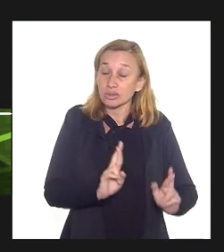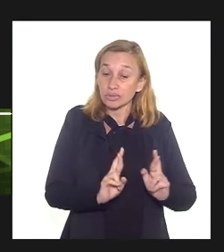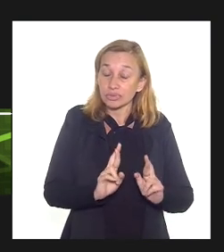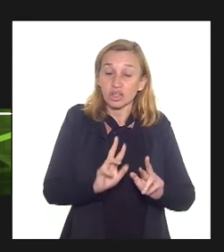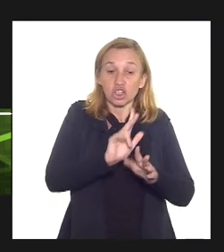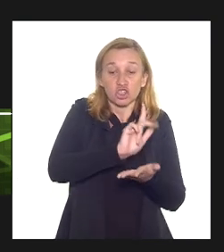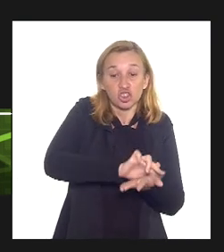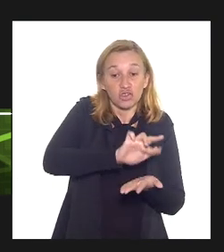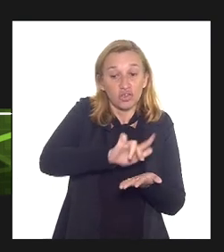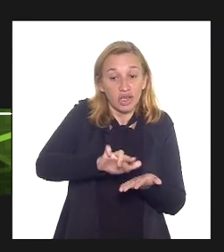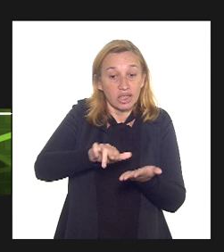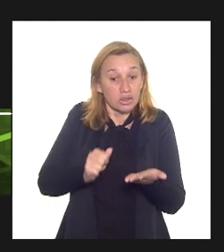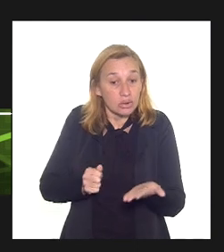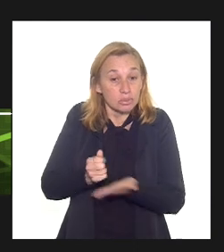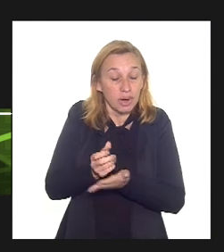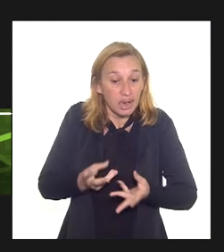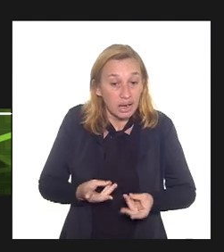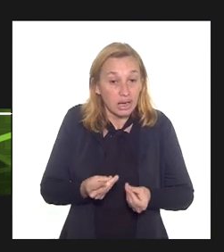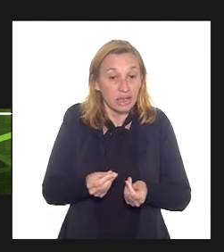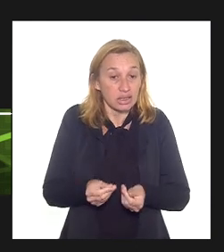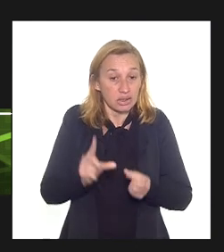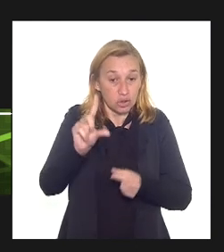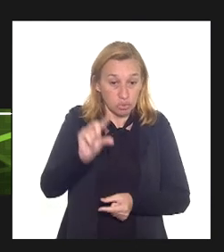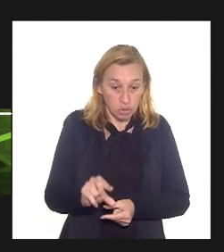diversos gastos em menor nível.